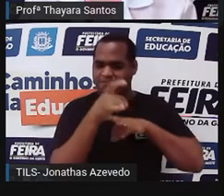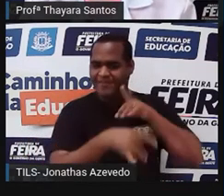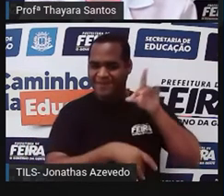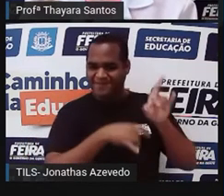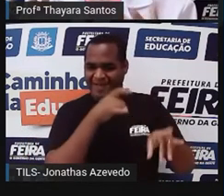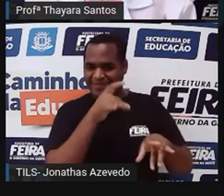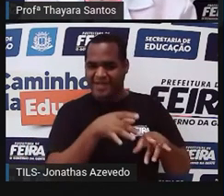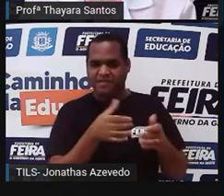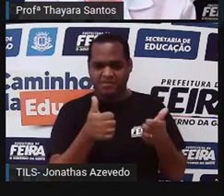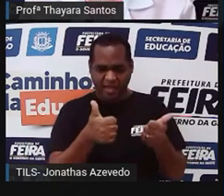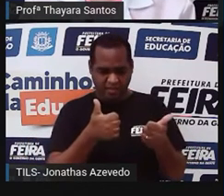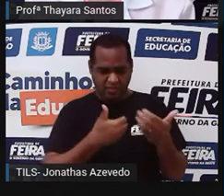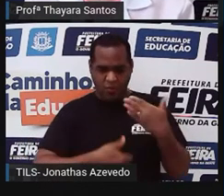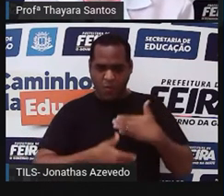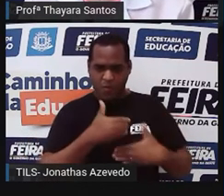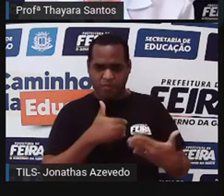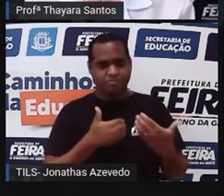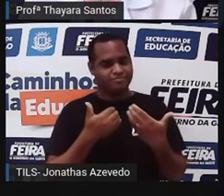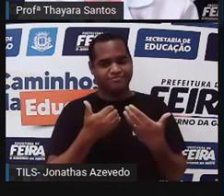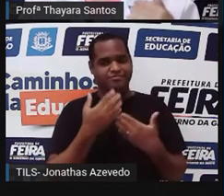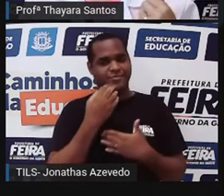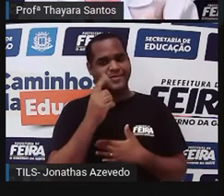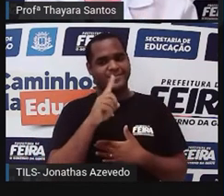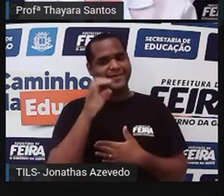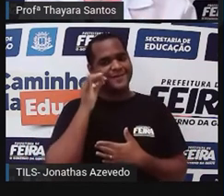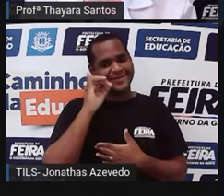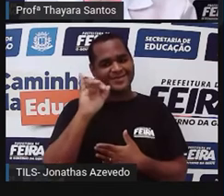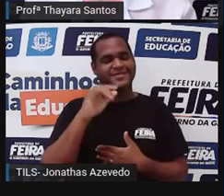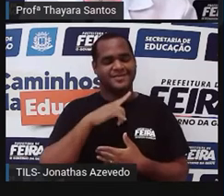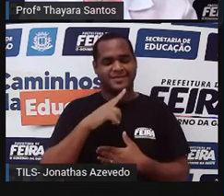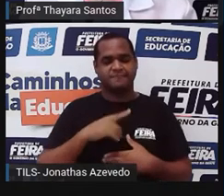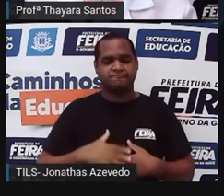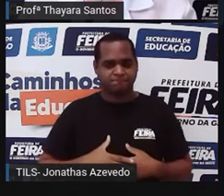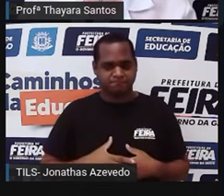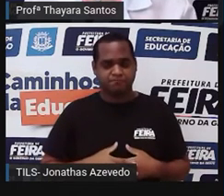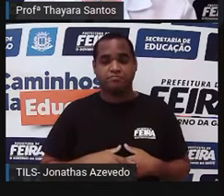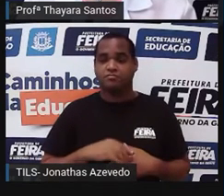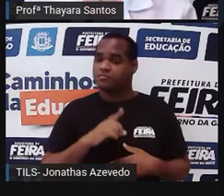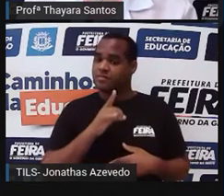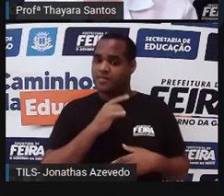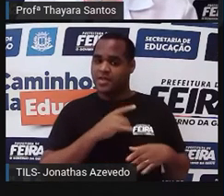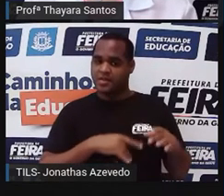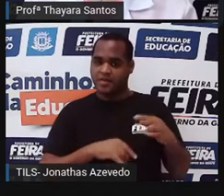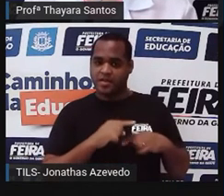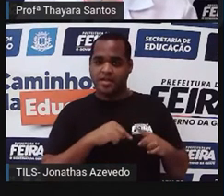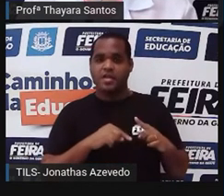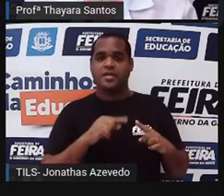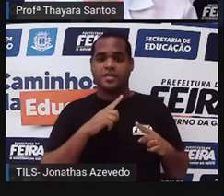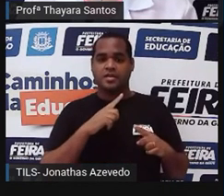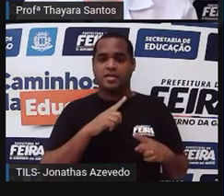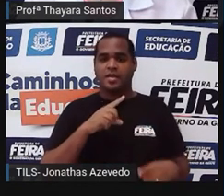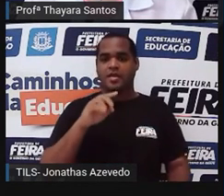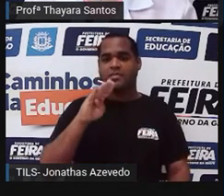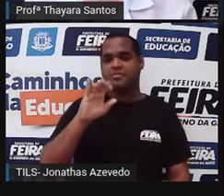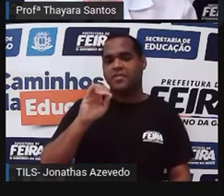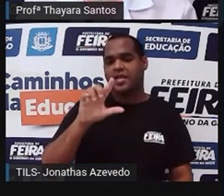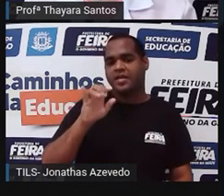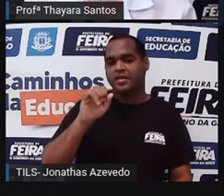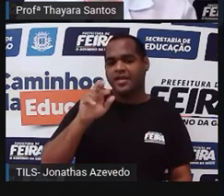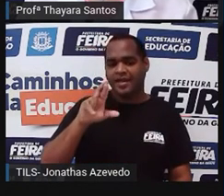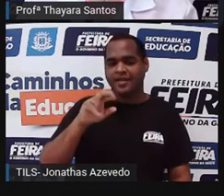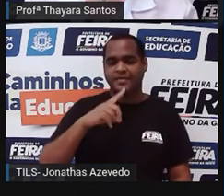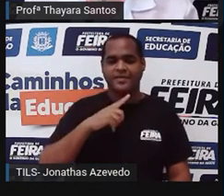tá fazendo mal ali pro nosso organismo. E além disso, é lá no fígado que tá a vesícula abeliana. Que é essa estrutura aqui que tá